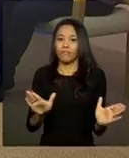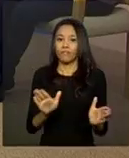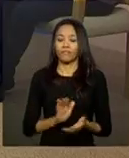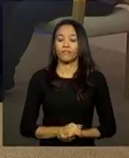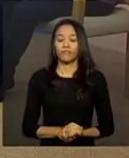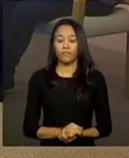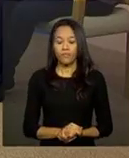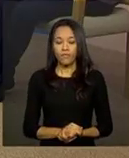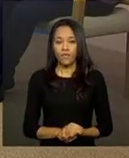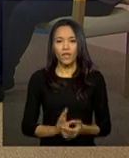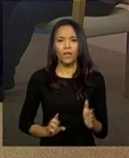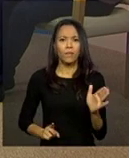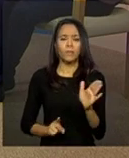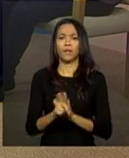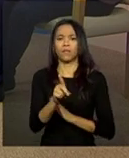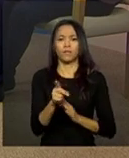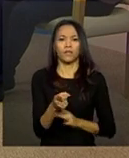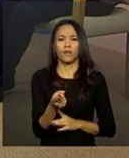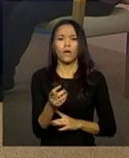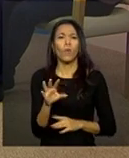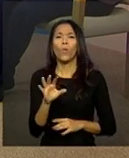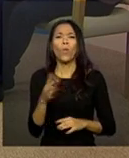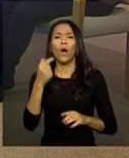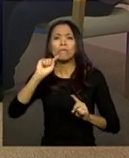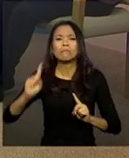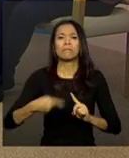considera os principais desafios?